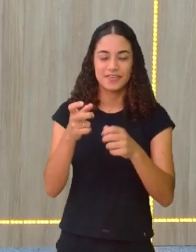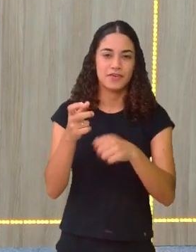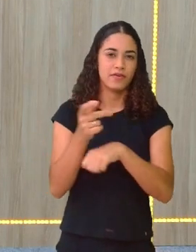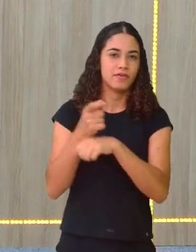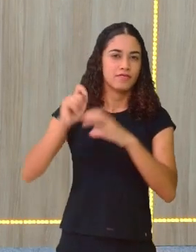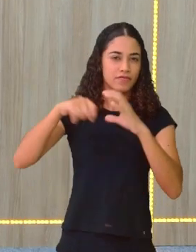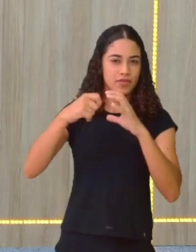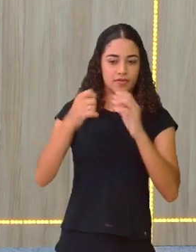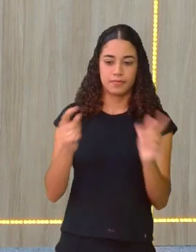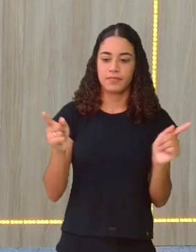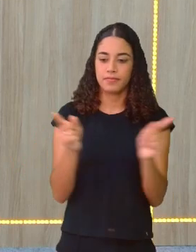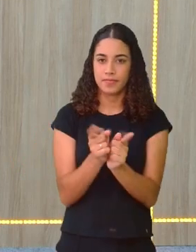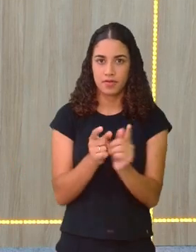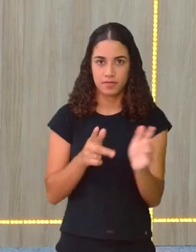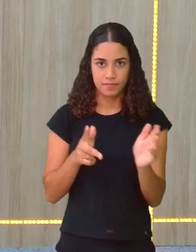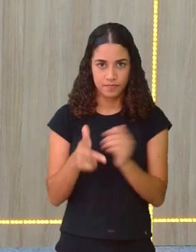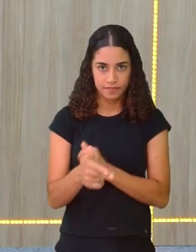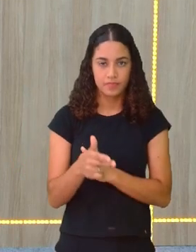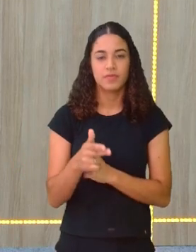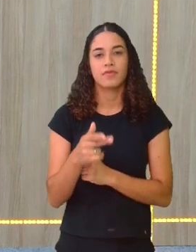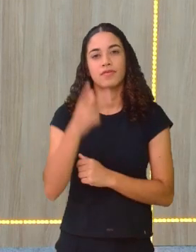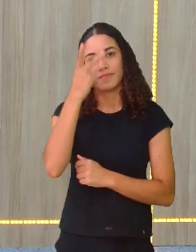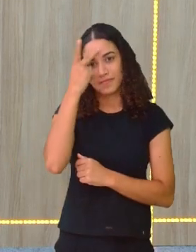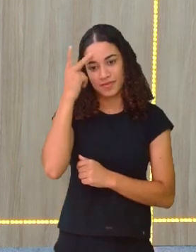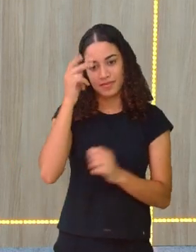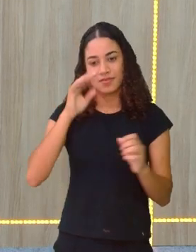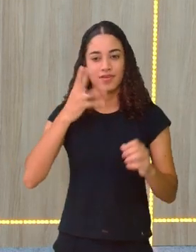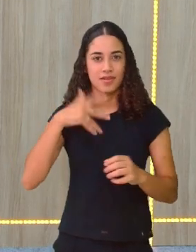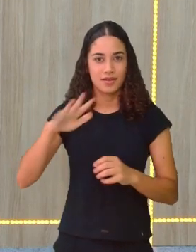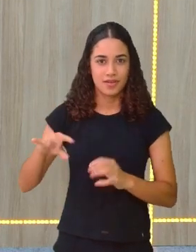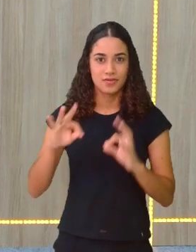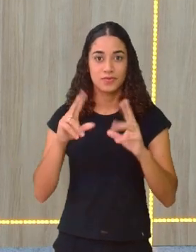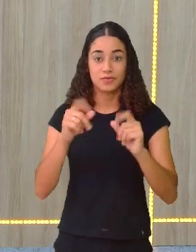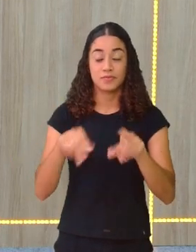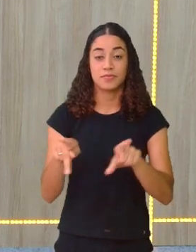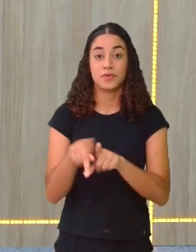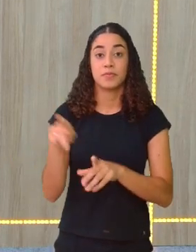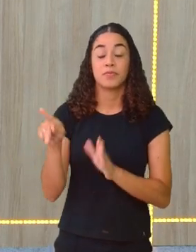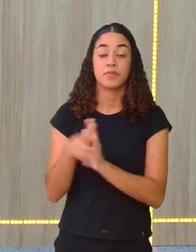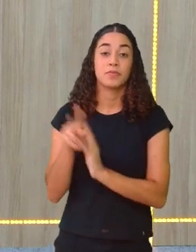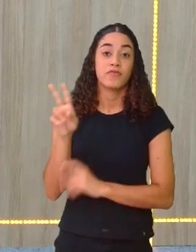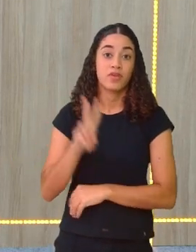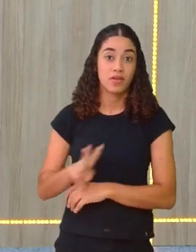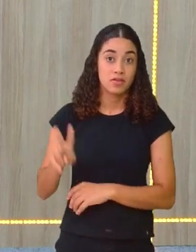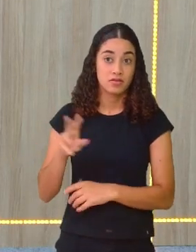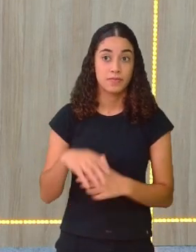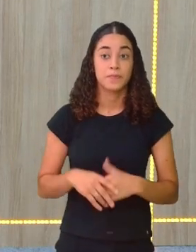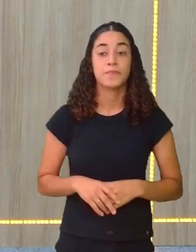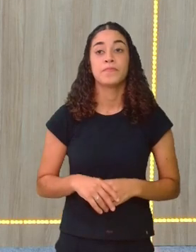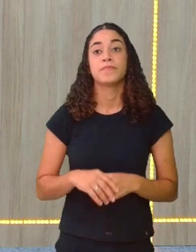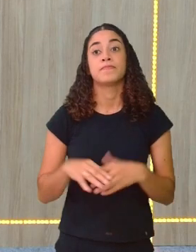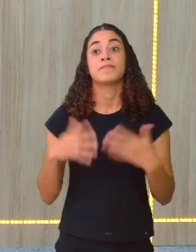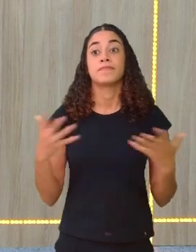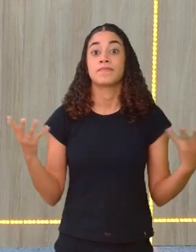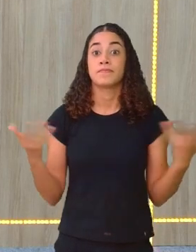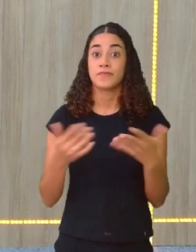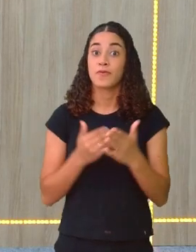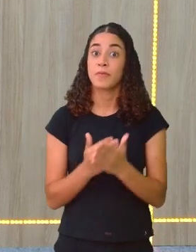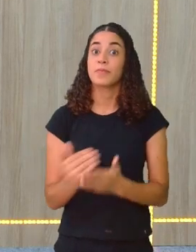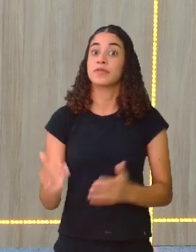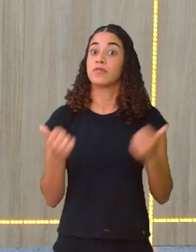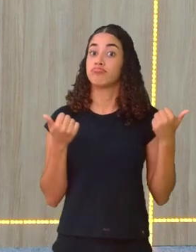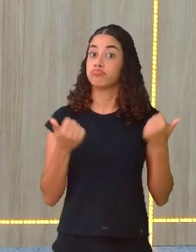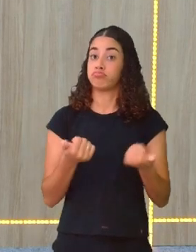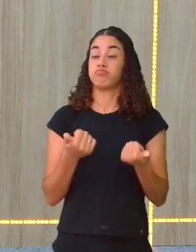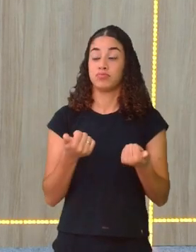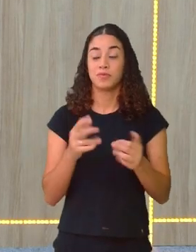do pastorio das meninas encantadas da Vásia. A gente vai falar sobre o pastorio e a gente já começou bem. Bom,